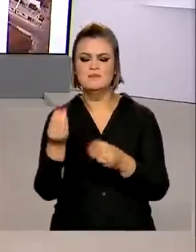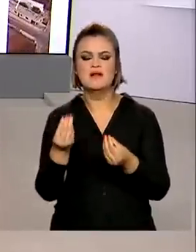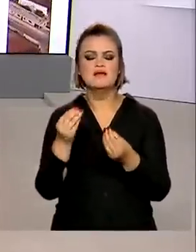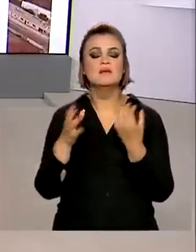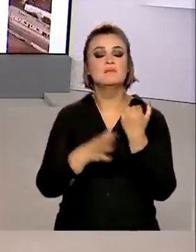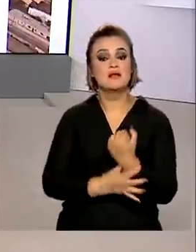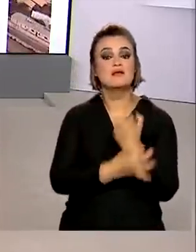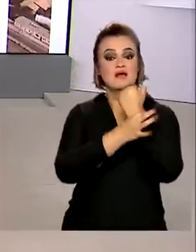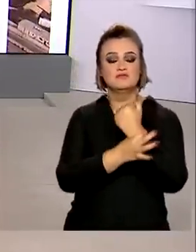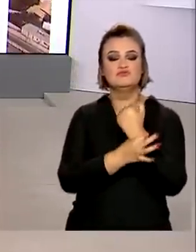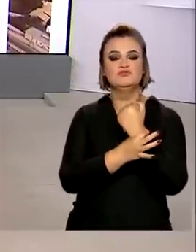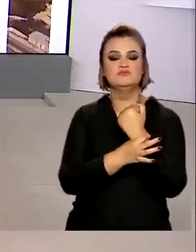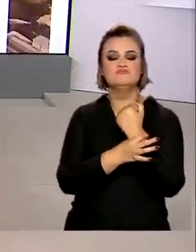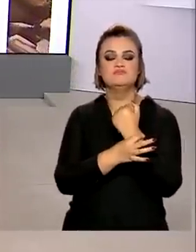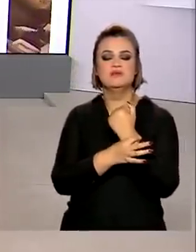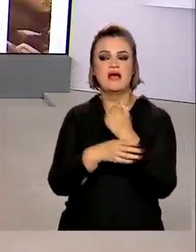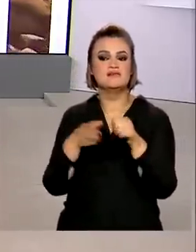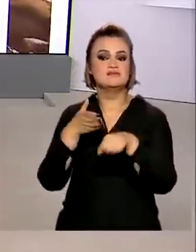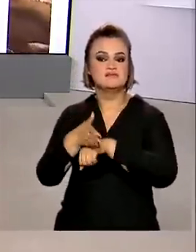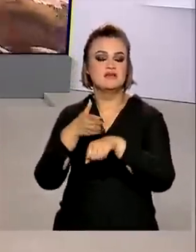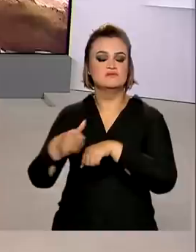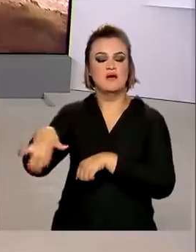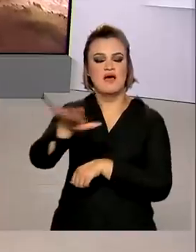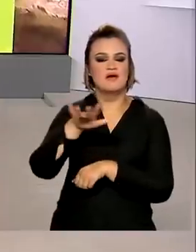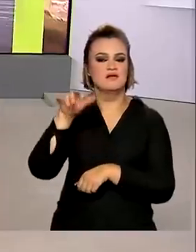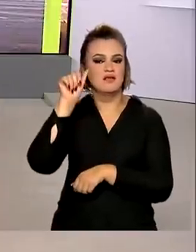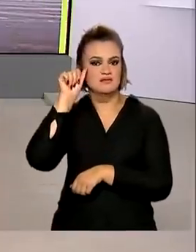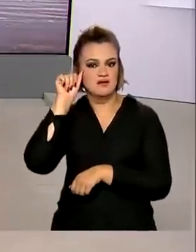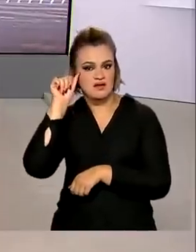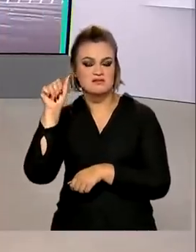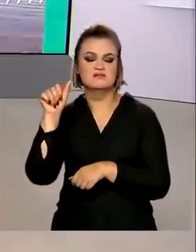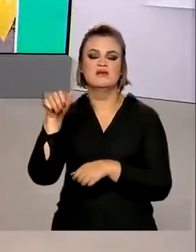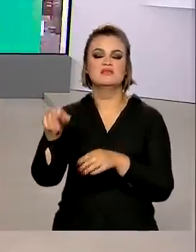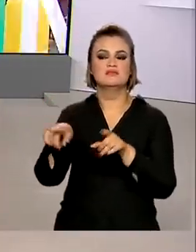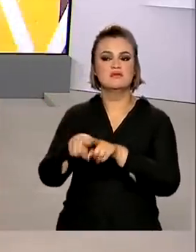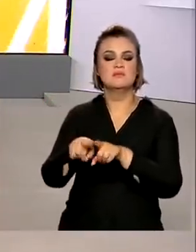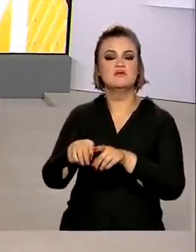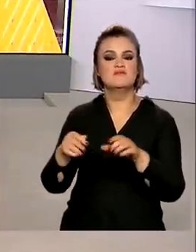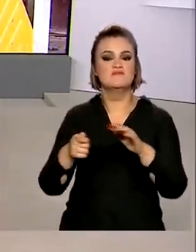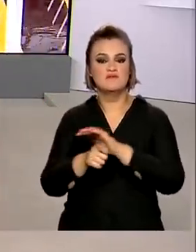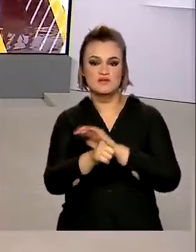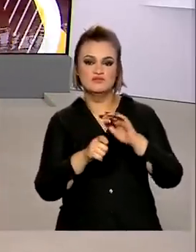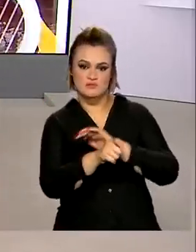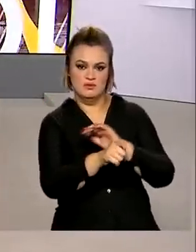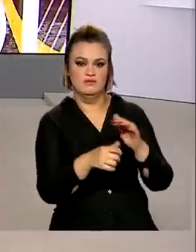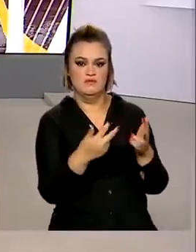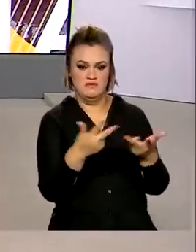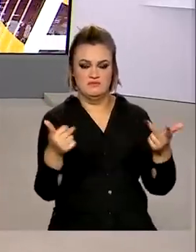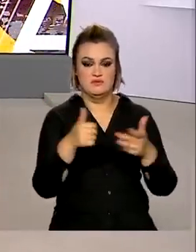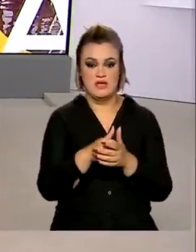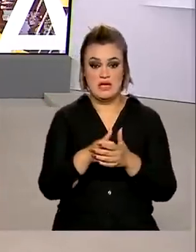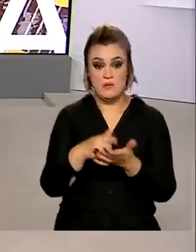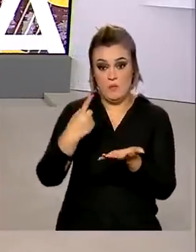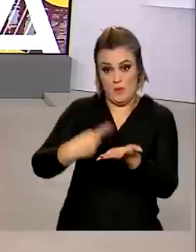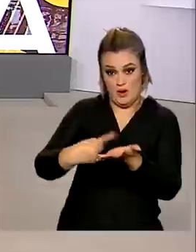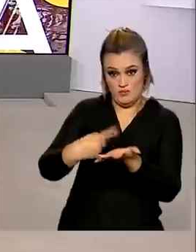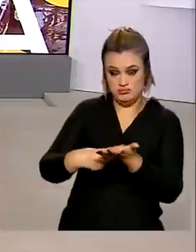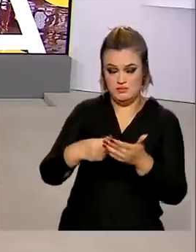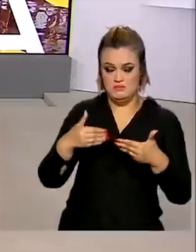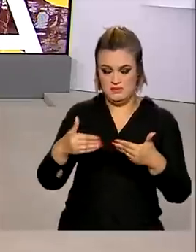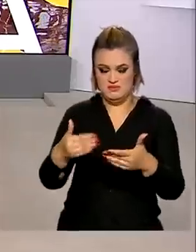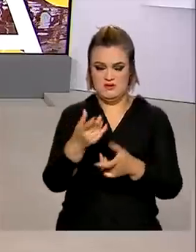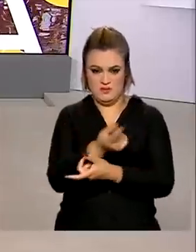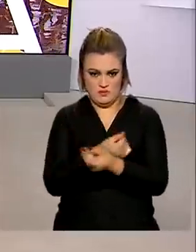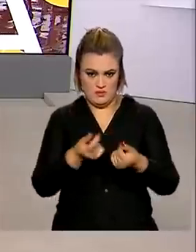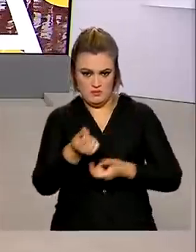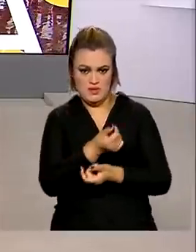maior acesso ao mercado asiático para os produtos do bloco, além de investimentos de ambos os lados. Com o acordo, segundo o Ministério da